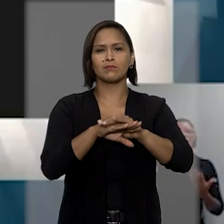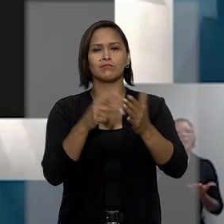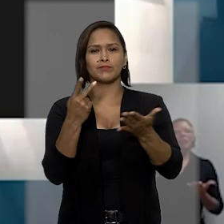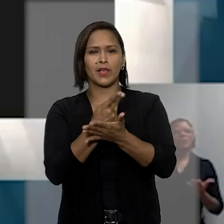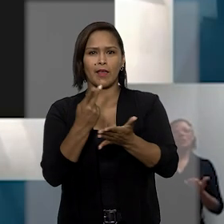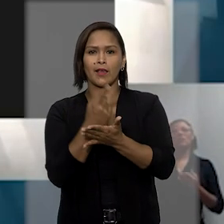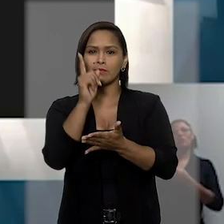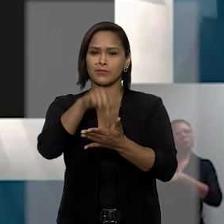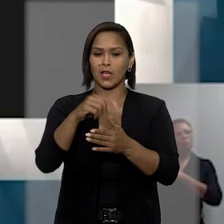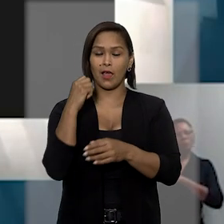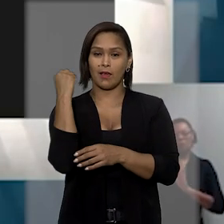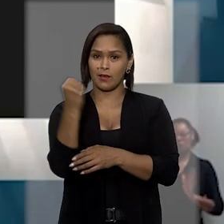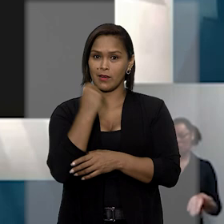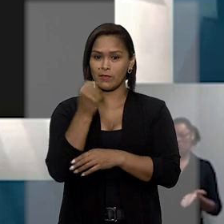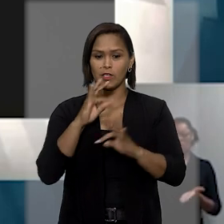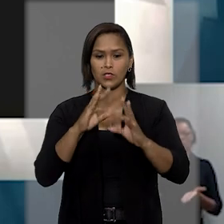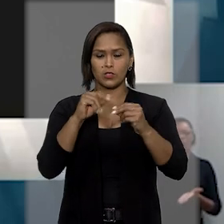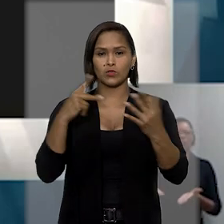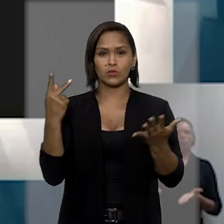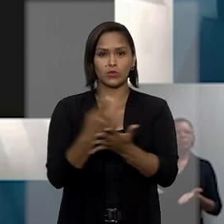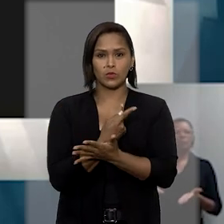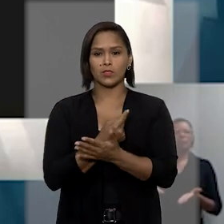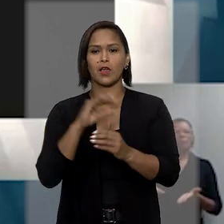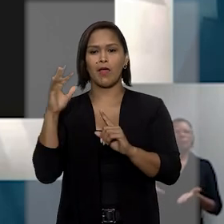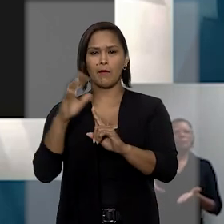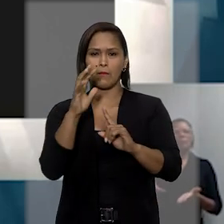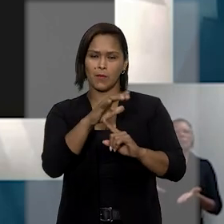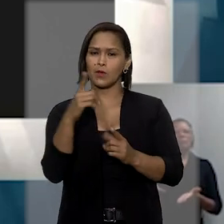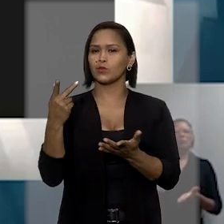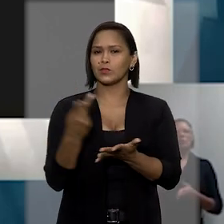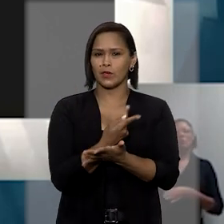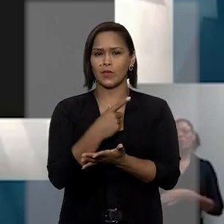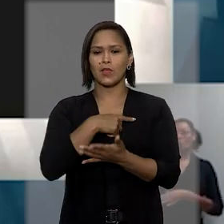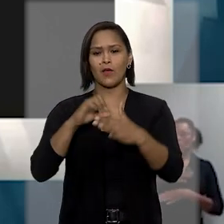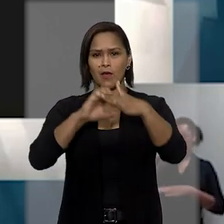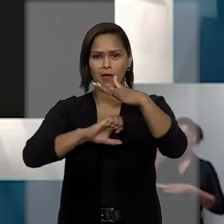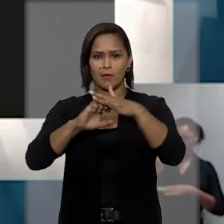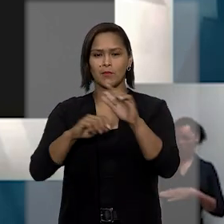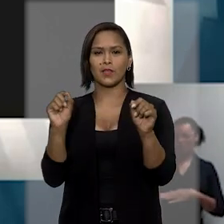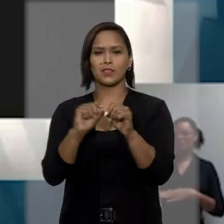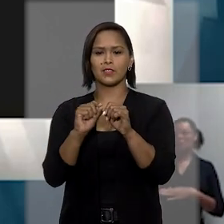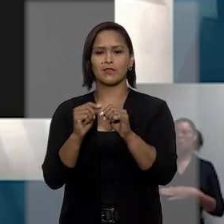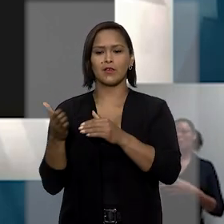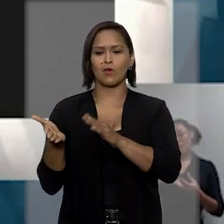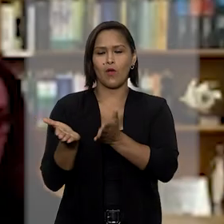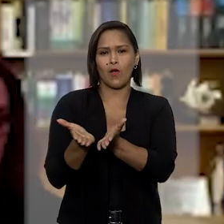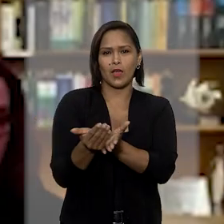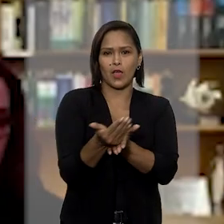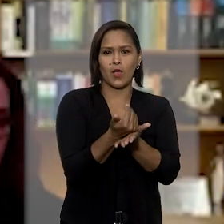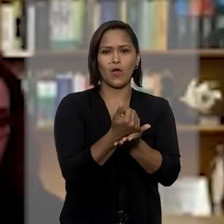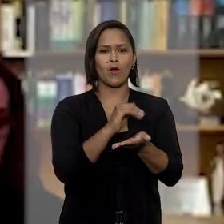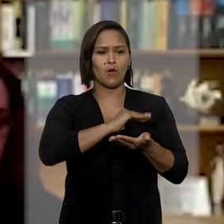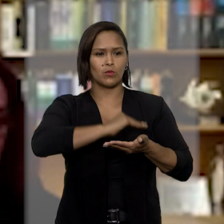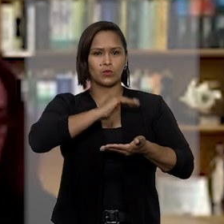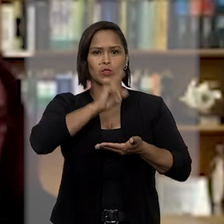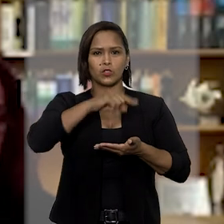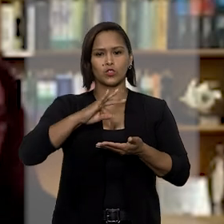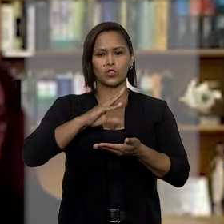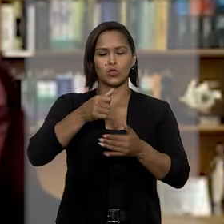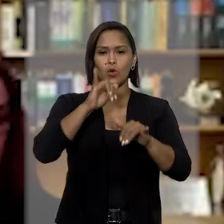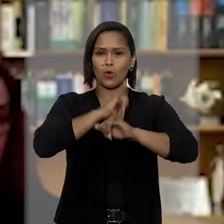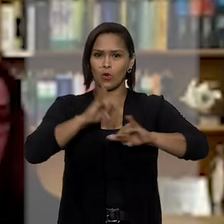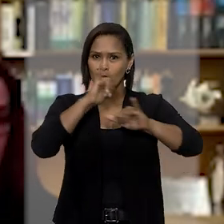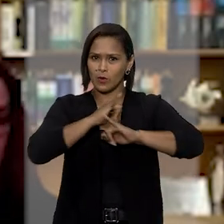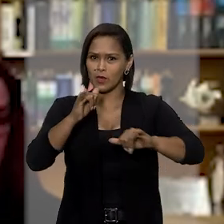apontou que, diante da gravidade dos fatos e da grande repercussão, a empresa realizou o recall dos produtos, comunicando o fato em